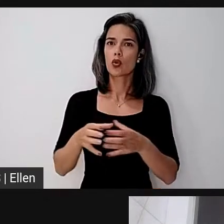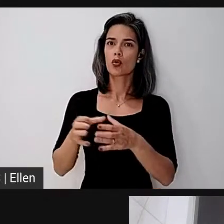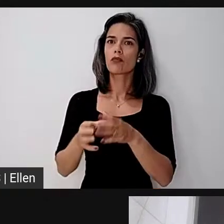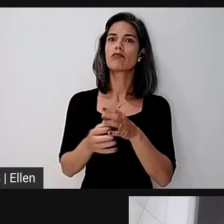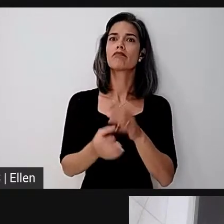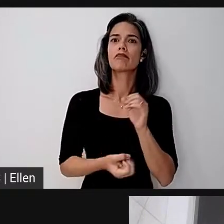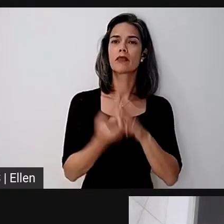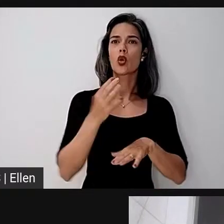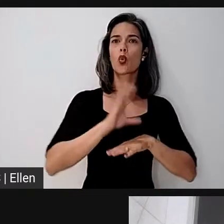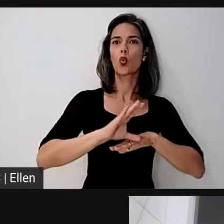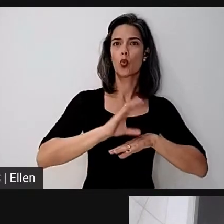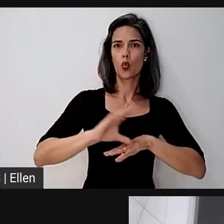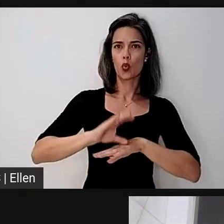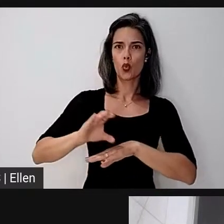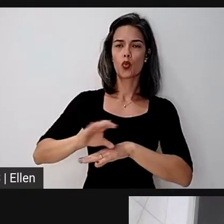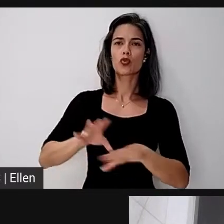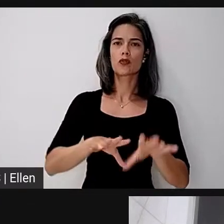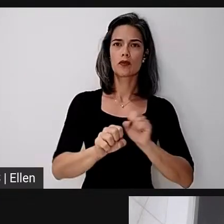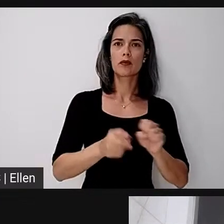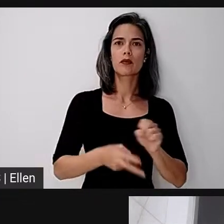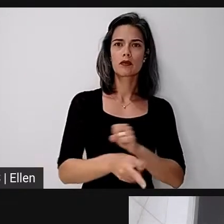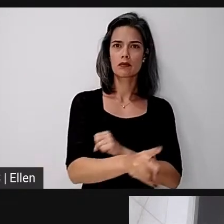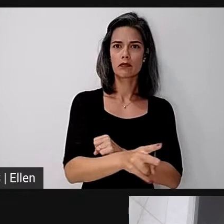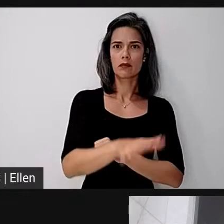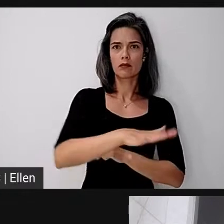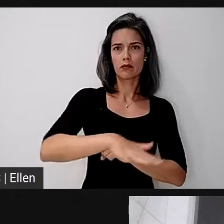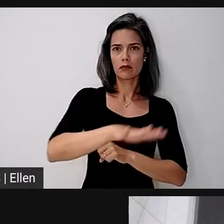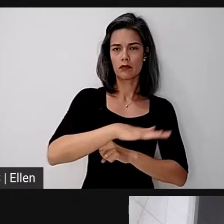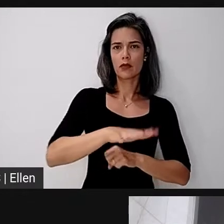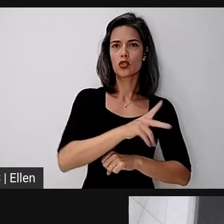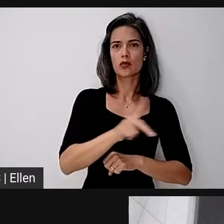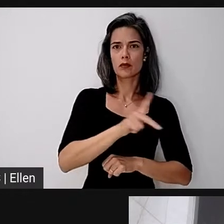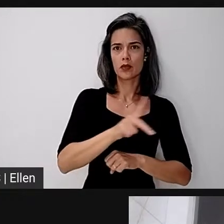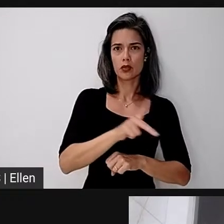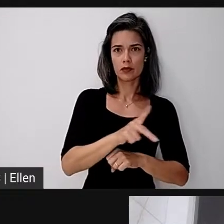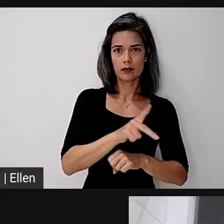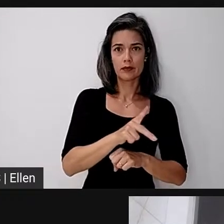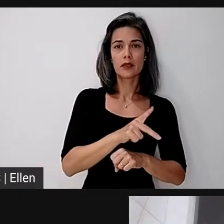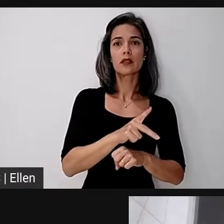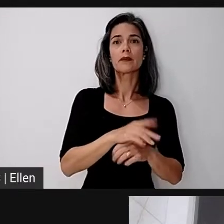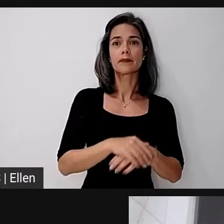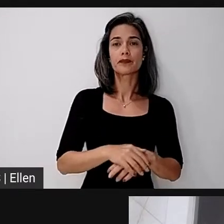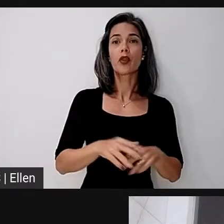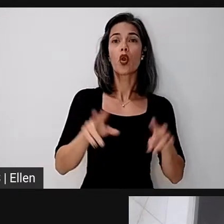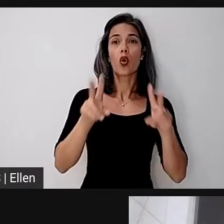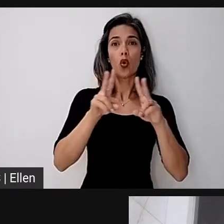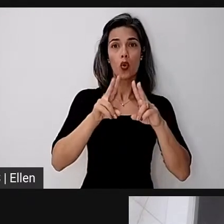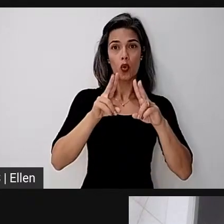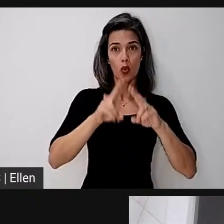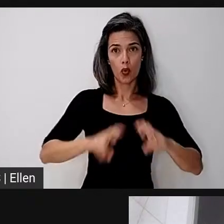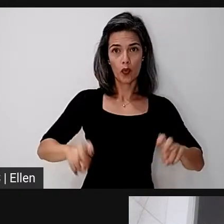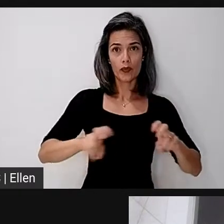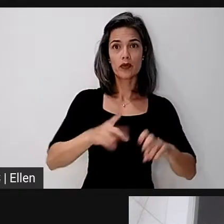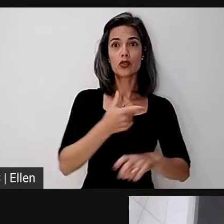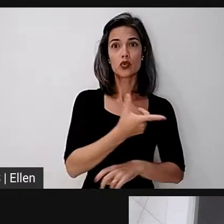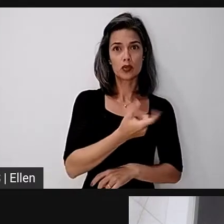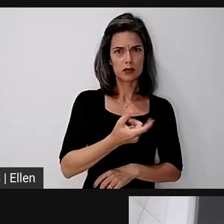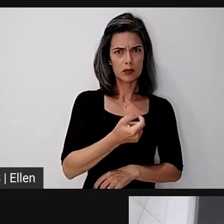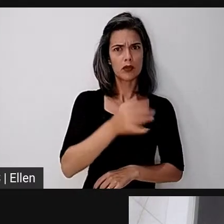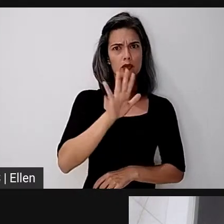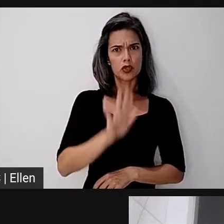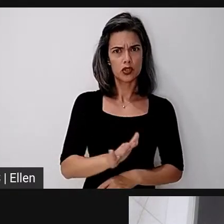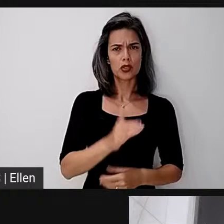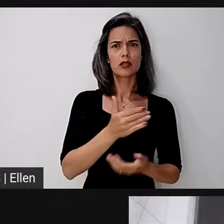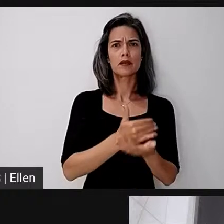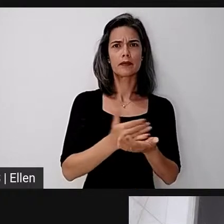de formação continuada a esses professores de educação especial. A UFES já, desde 2020, oferta curso pela